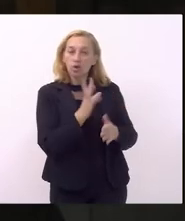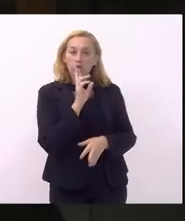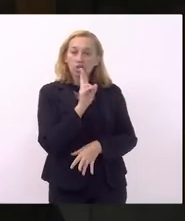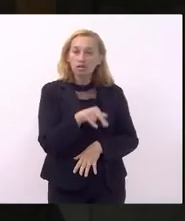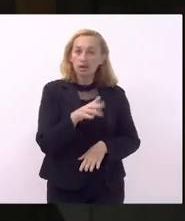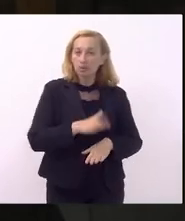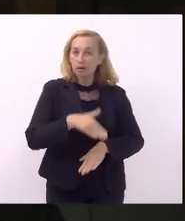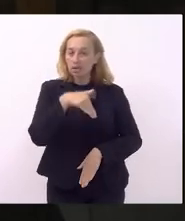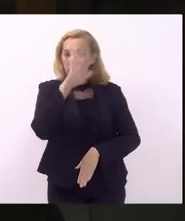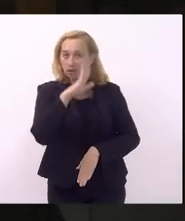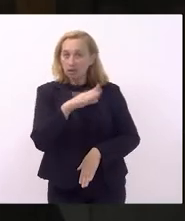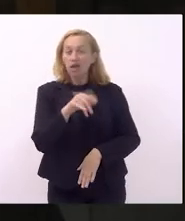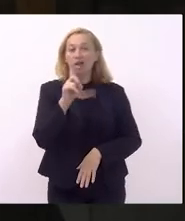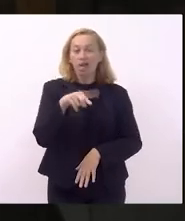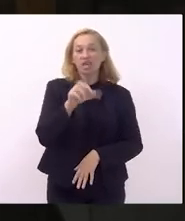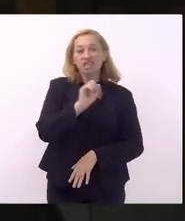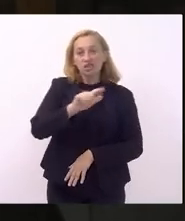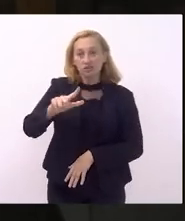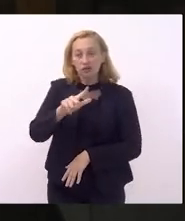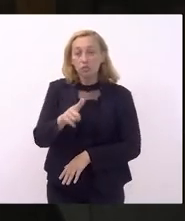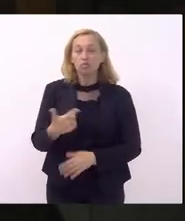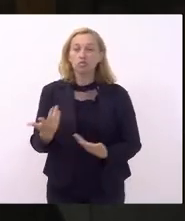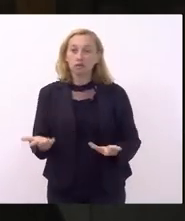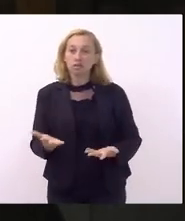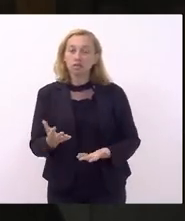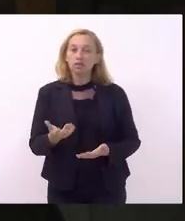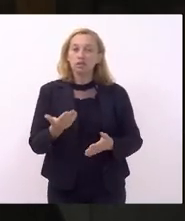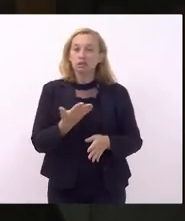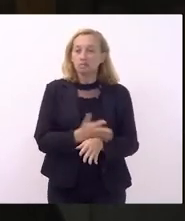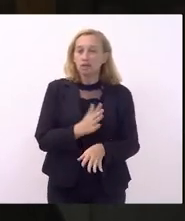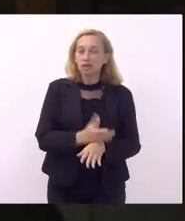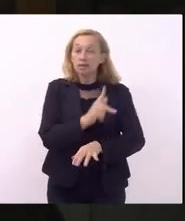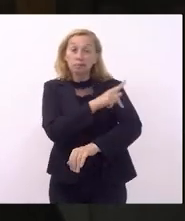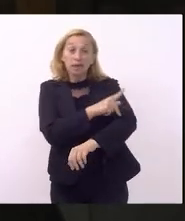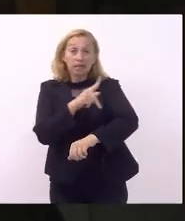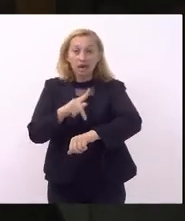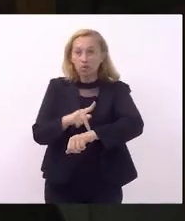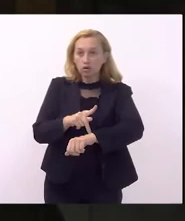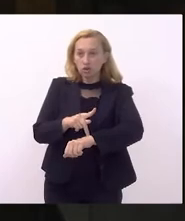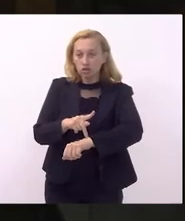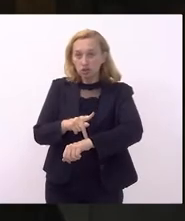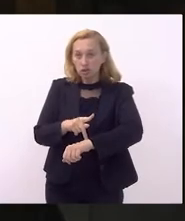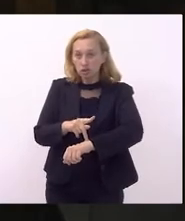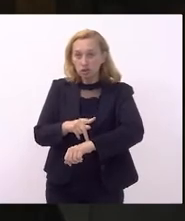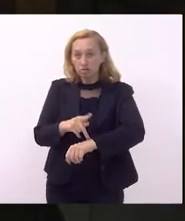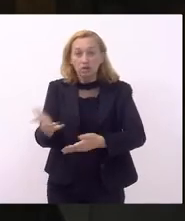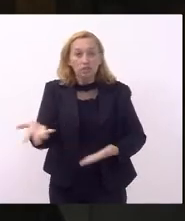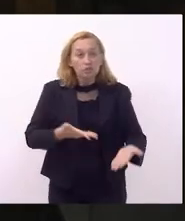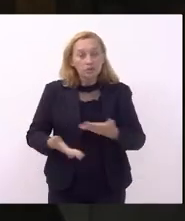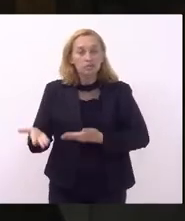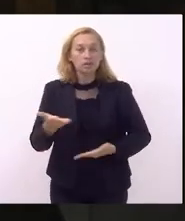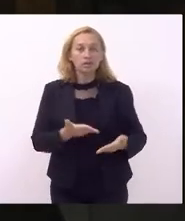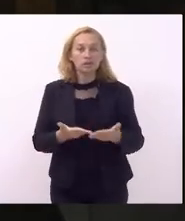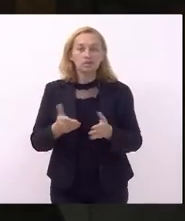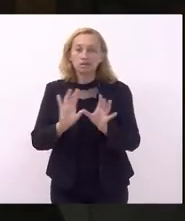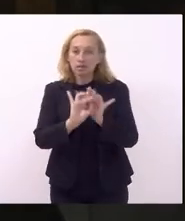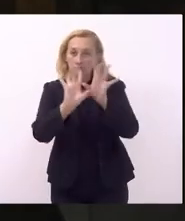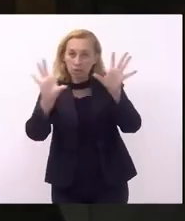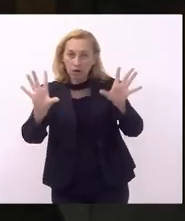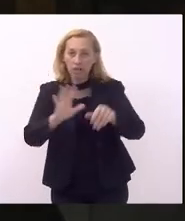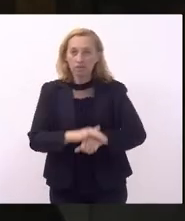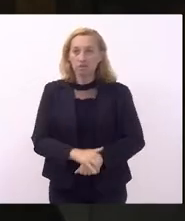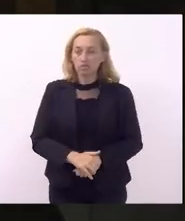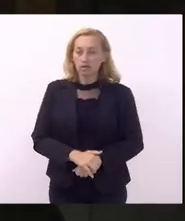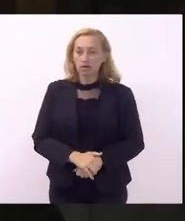são unidades civis inclusive que praticam pedagogias bastante participativas bastante democráticas